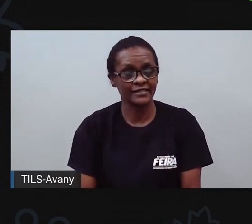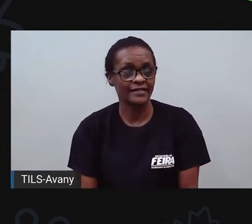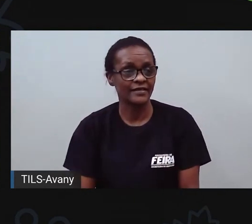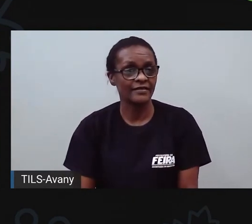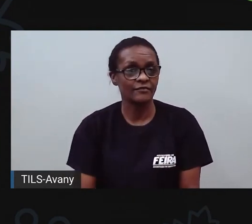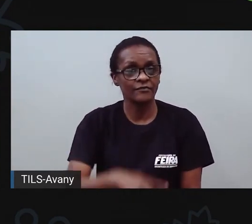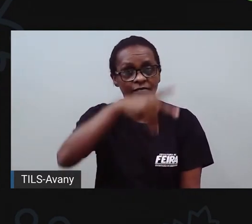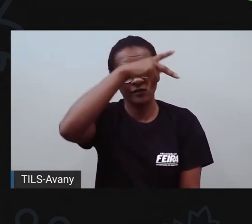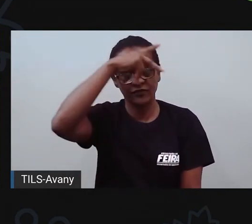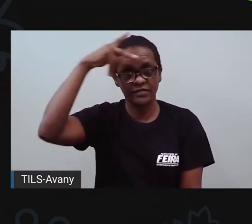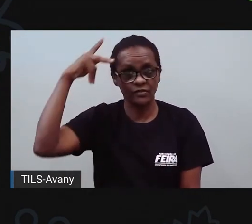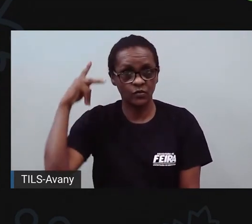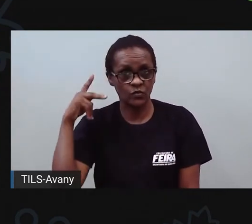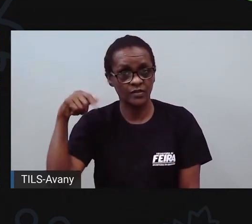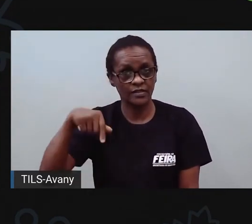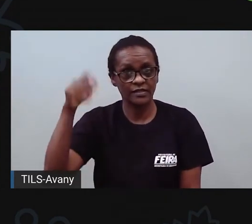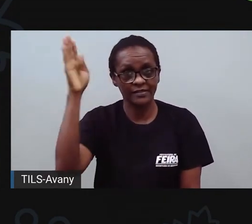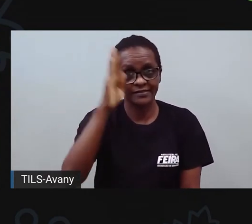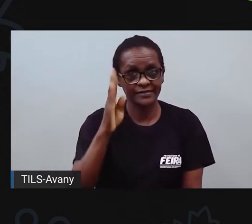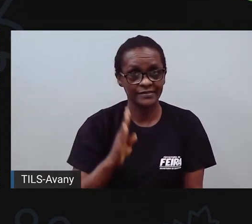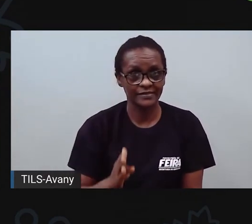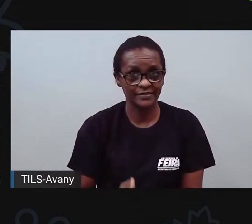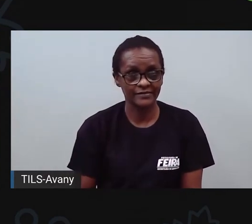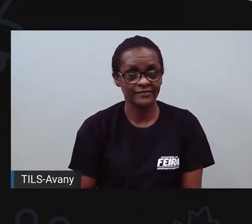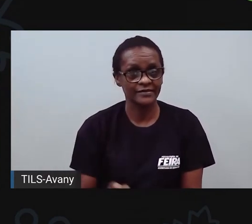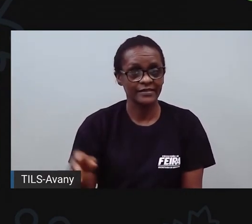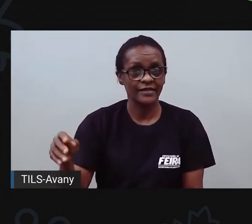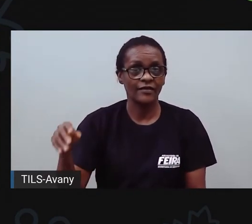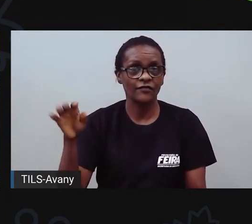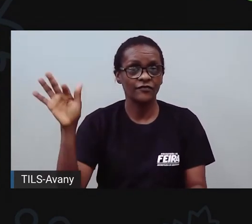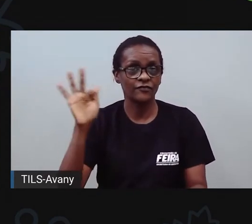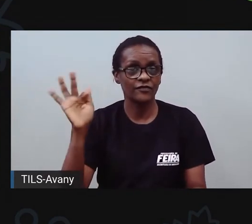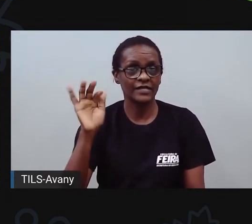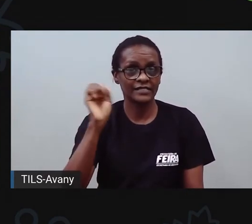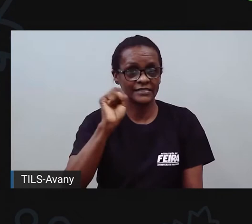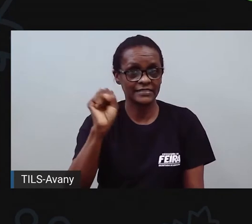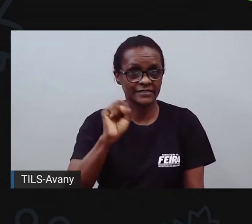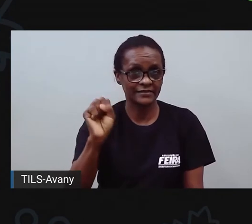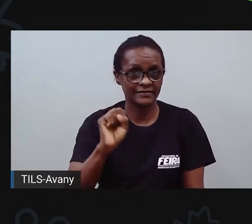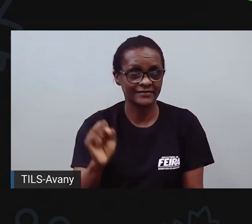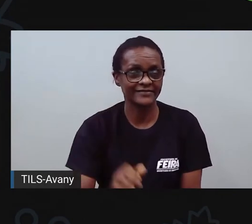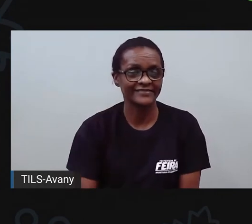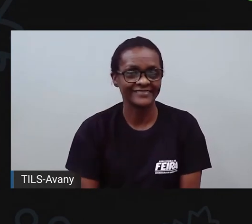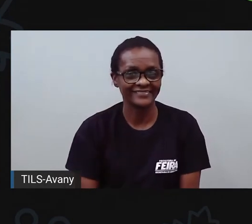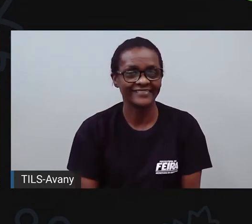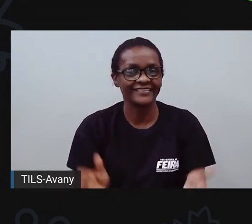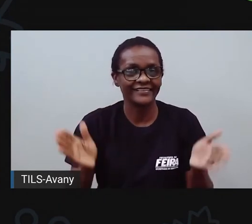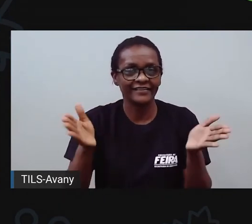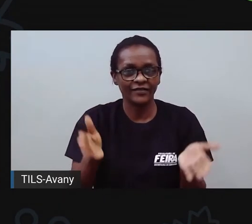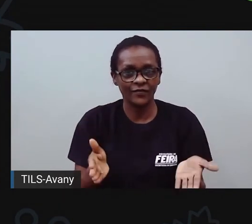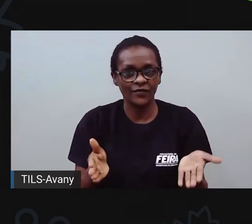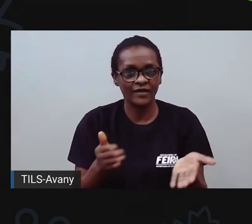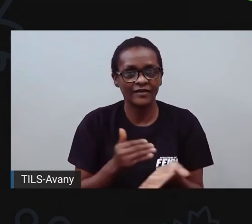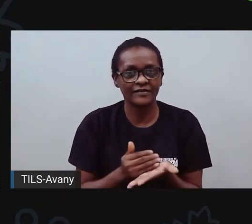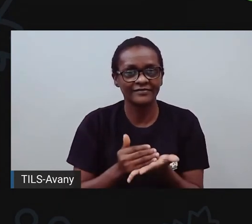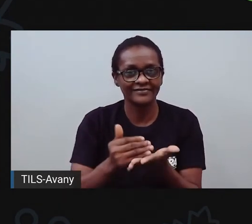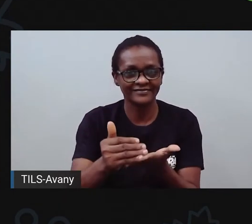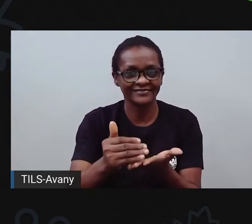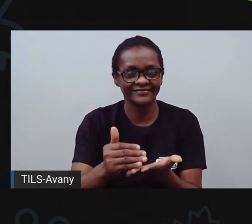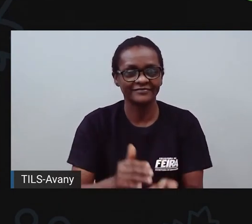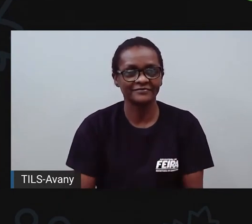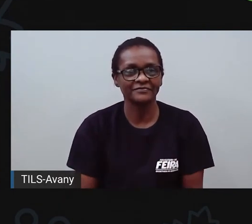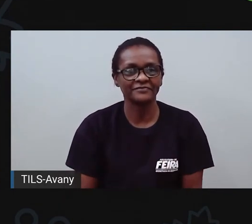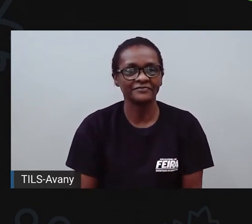novidades. Bom, chega de aviso, vamos começar a nossa aula. Deixa a Pró, né? Abrir aqui